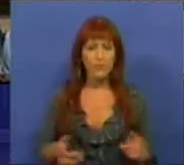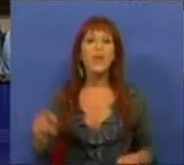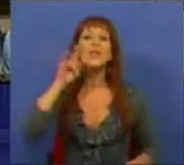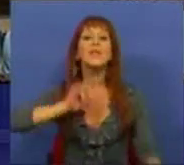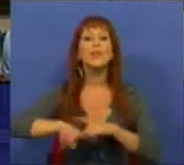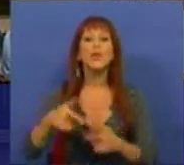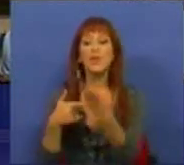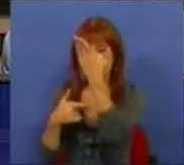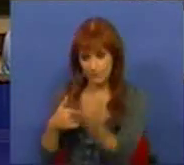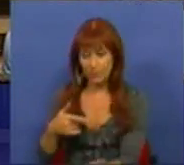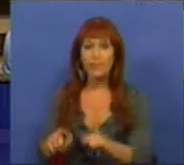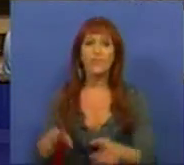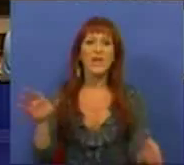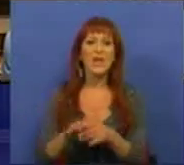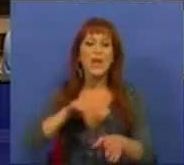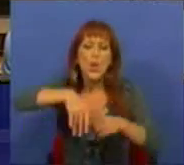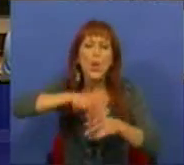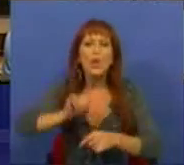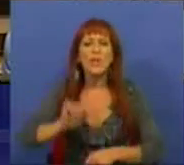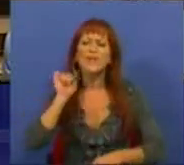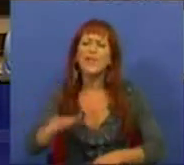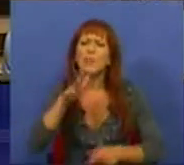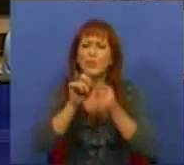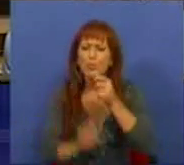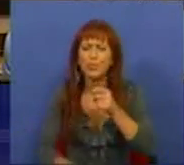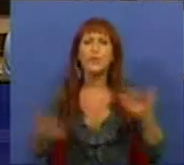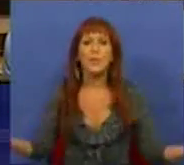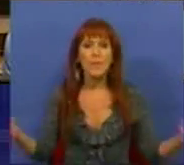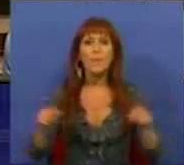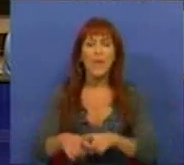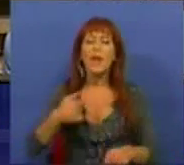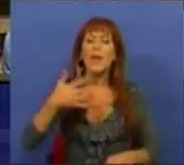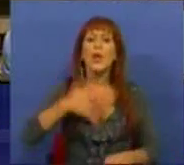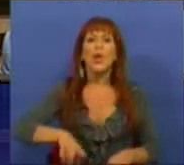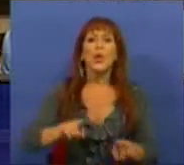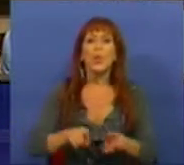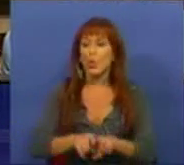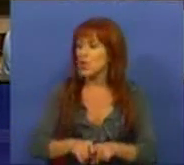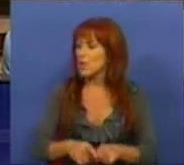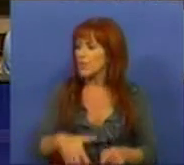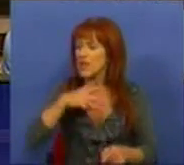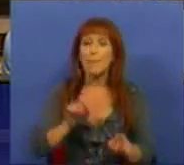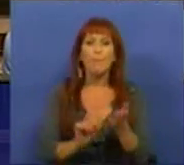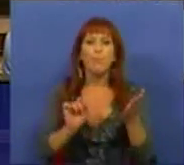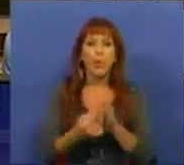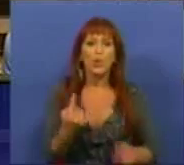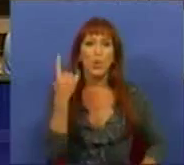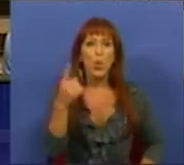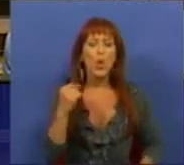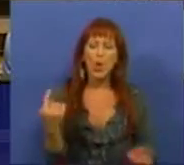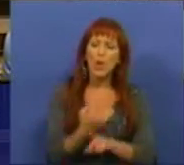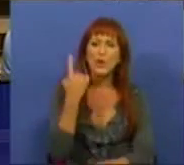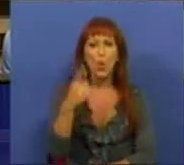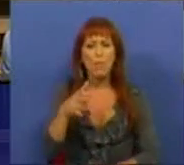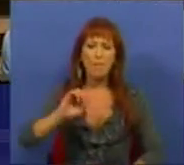Sra. Deputada Teresa de Moraes, sobre o conteúdo da sua intervenção, eu gostava de referir um ponto. Há uma